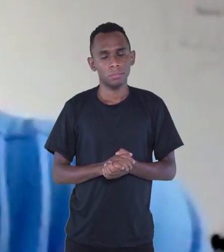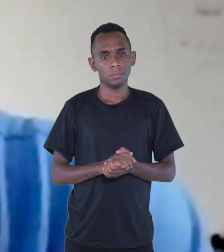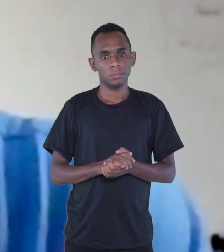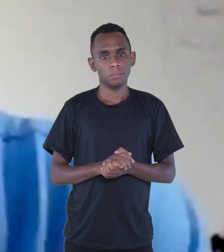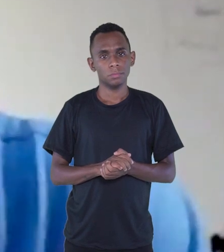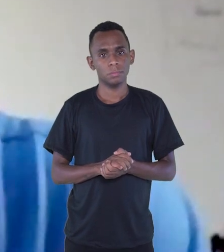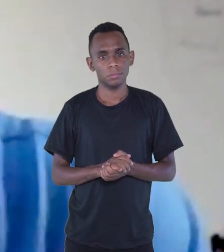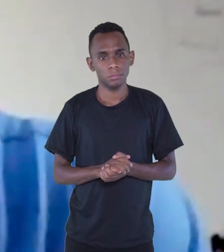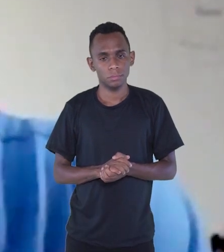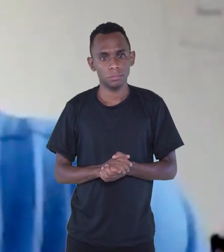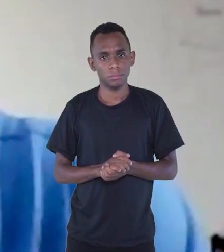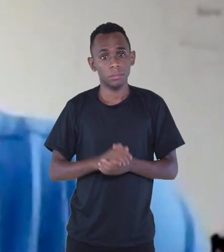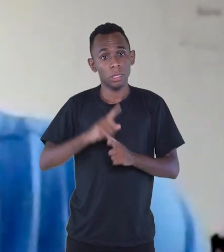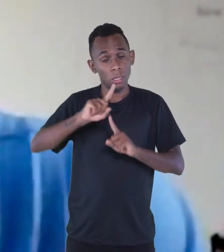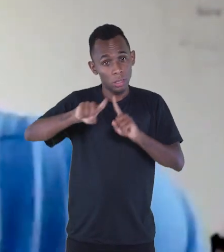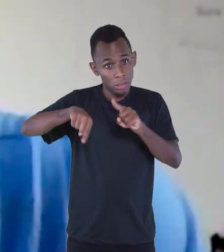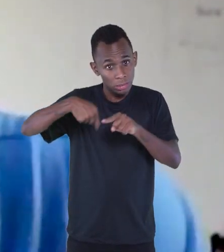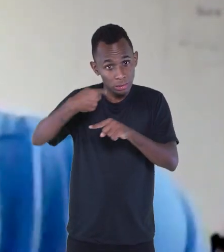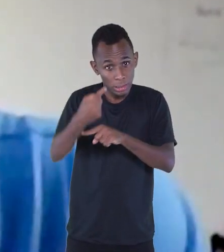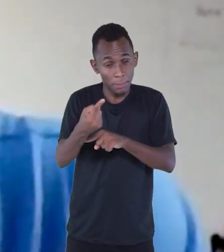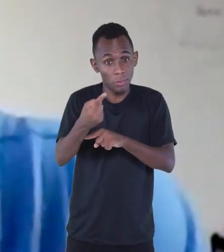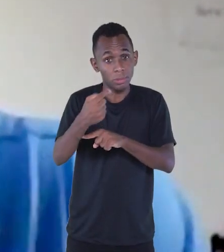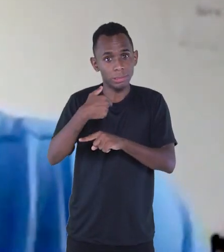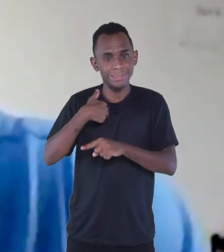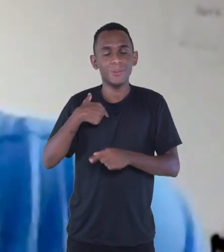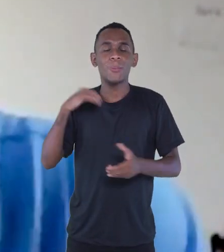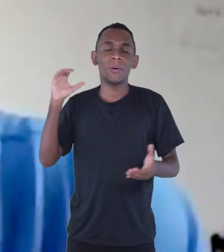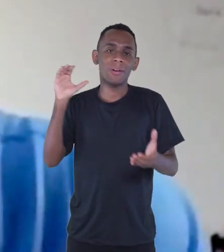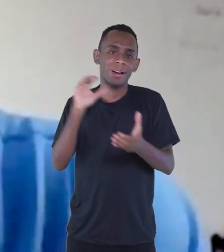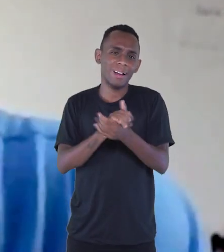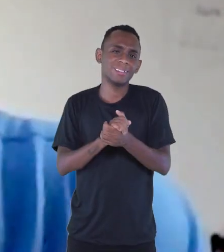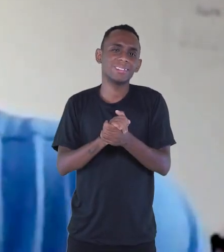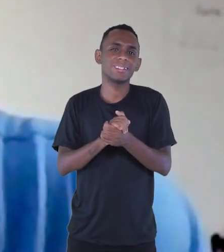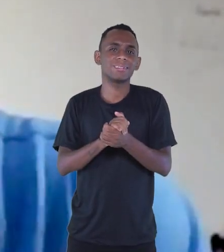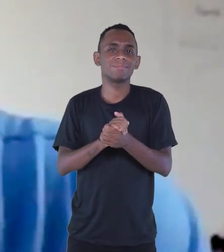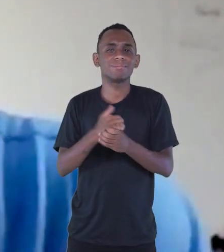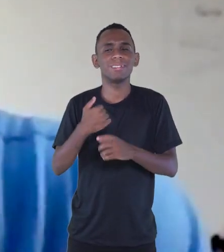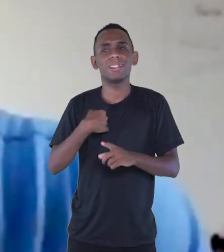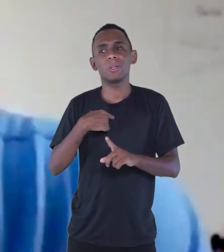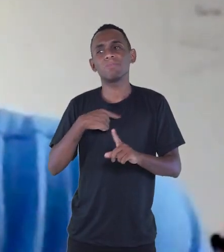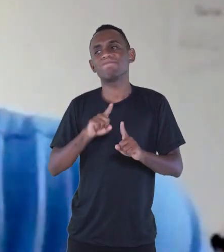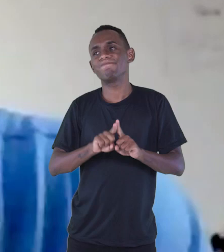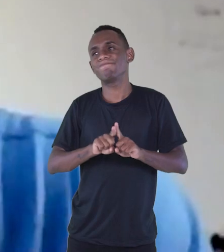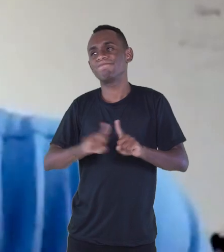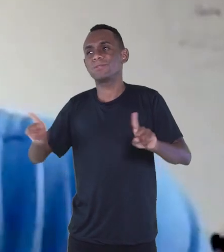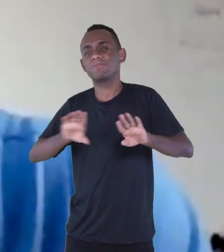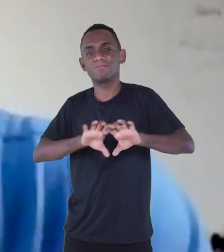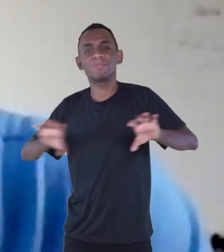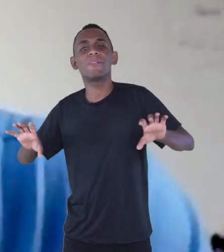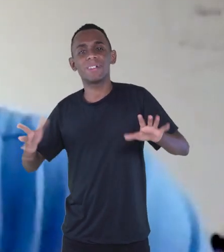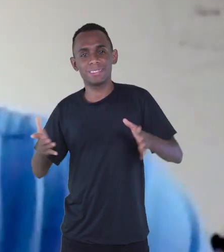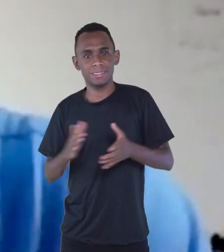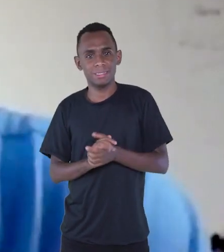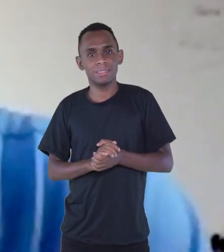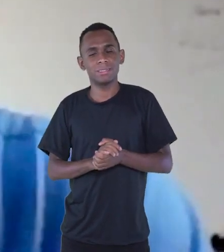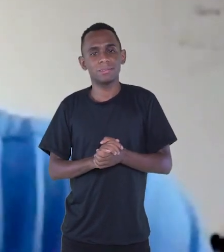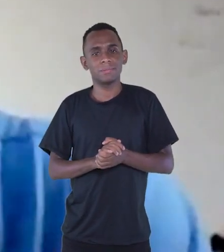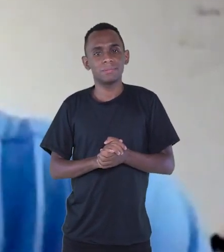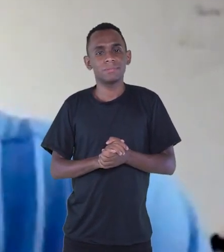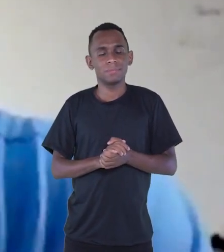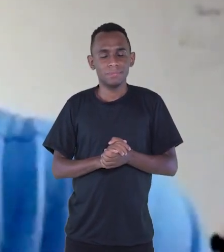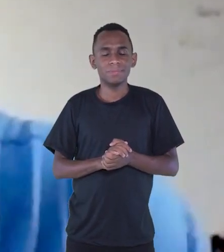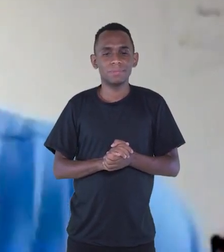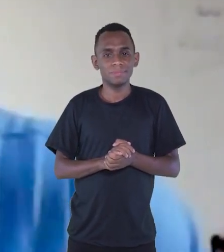E depois eu acabei... Quando eu me casei, eu me afastei de tudo. Eu fiquei um tempo afastado, num limbo.